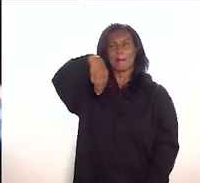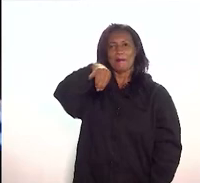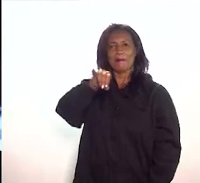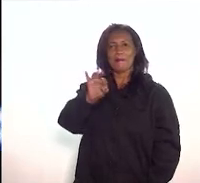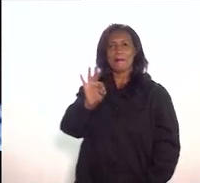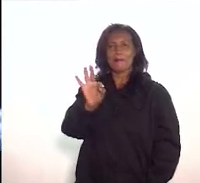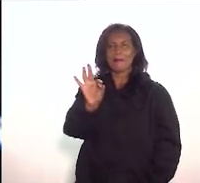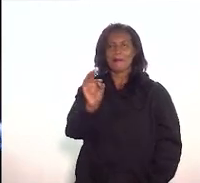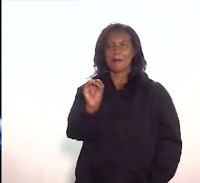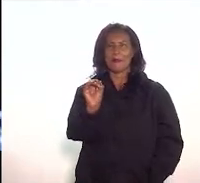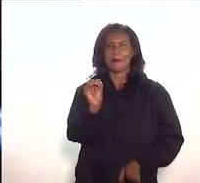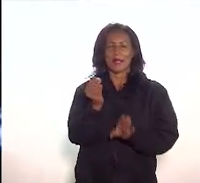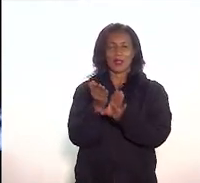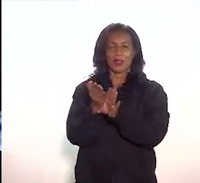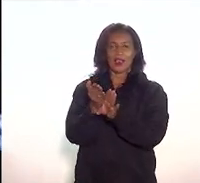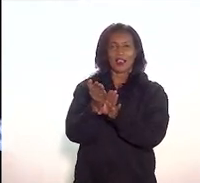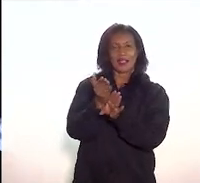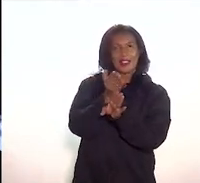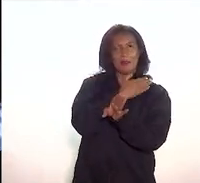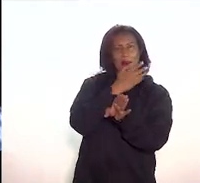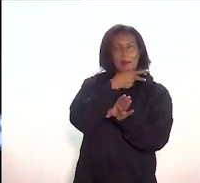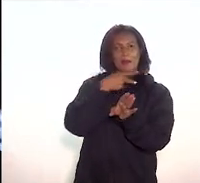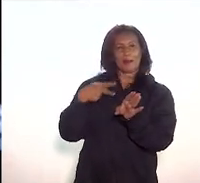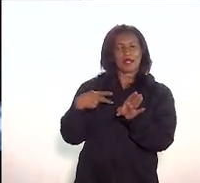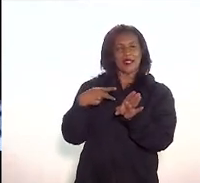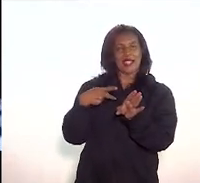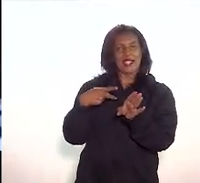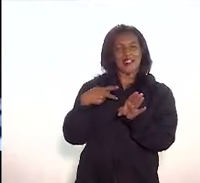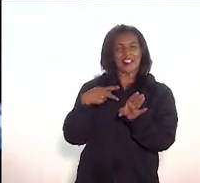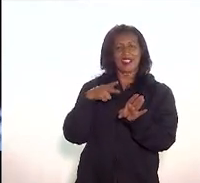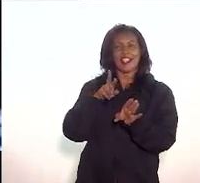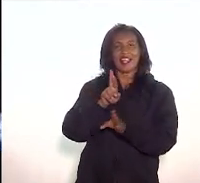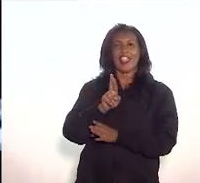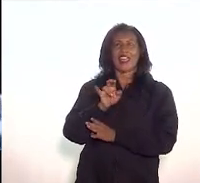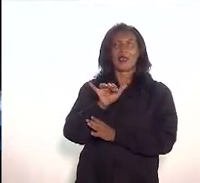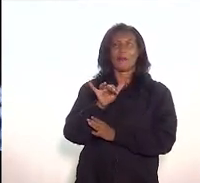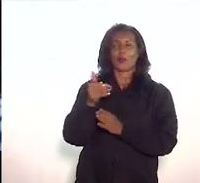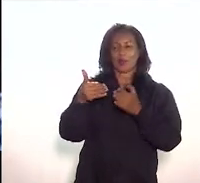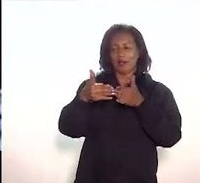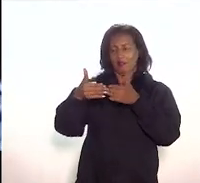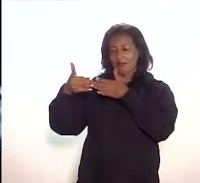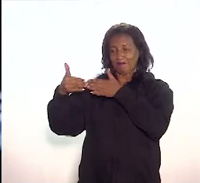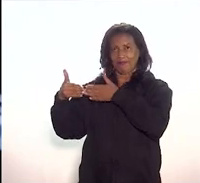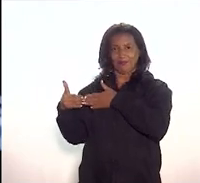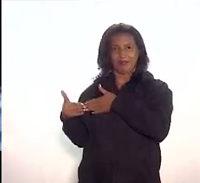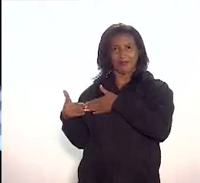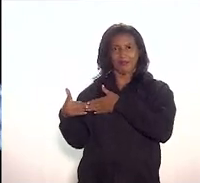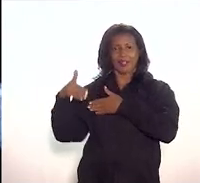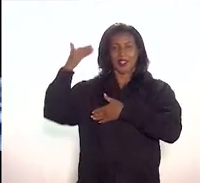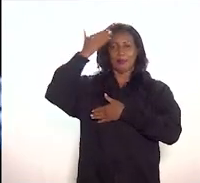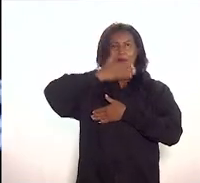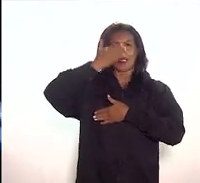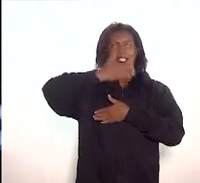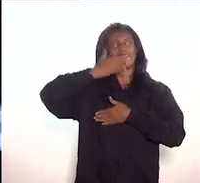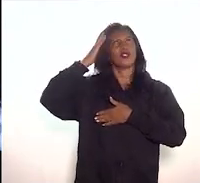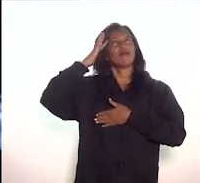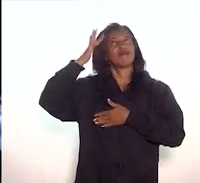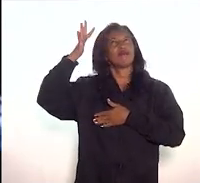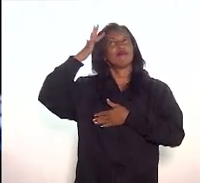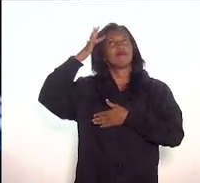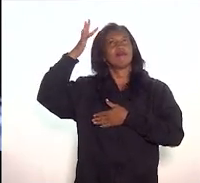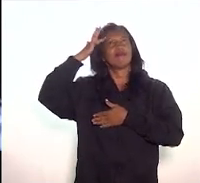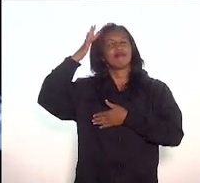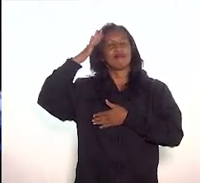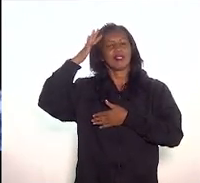Catete após a saída da presidência da República. Uma decadência que é muito, teoricamente, que é presente no imaginário popular, que é